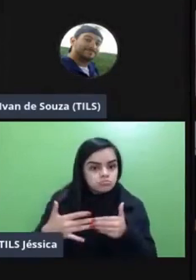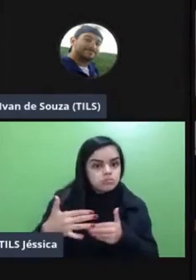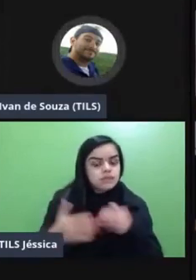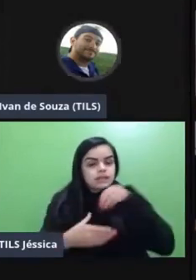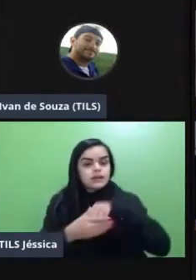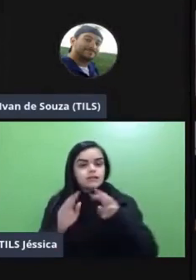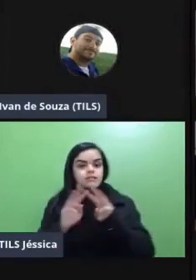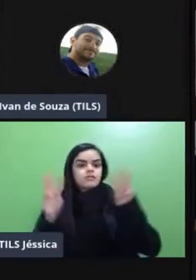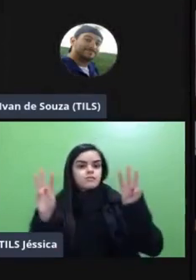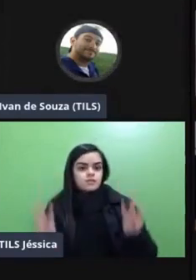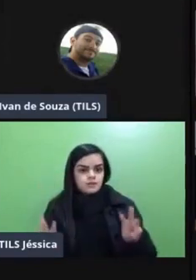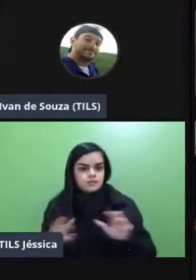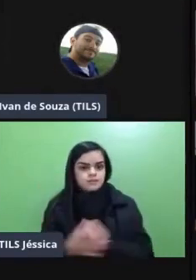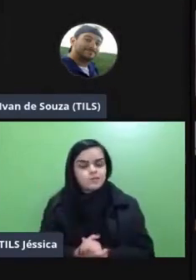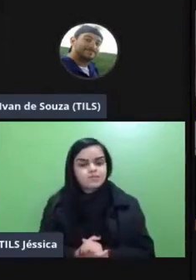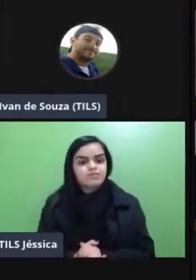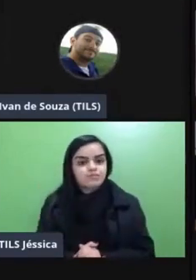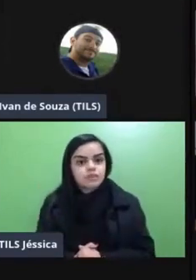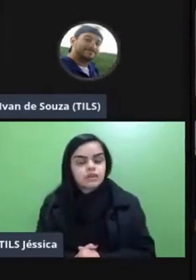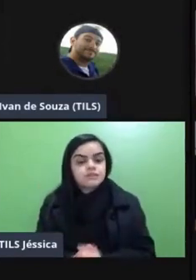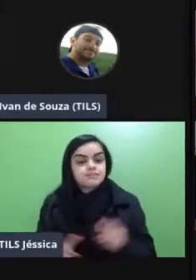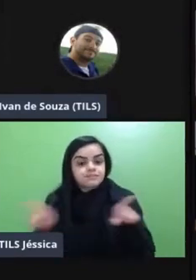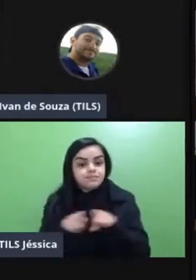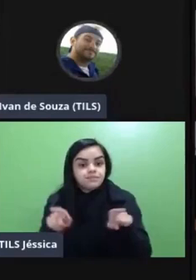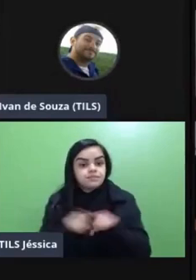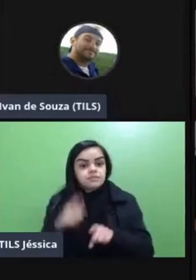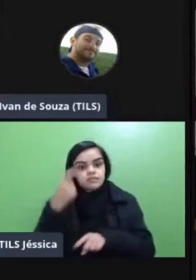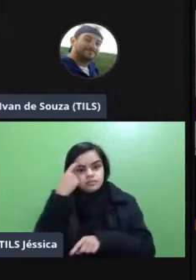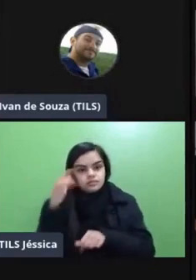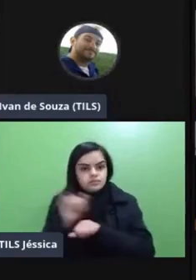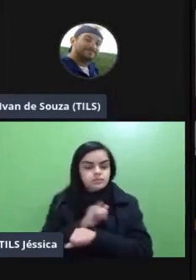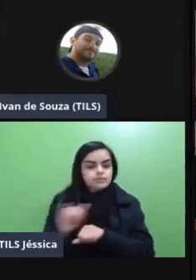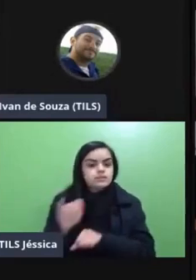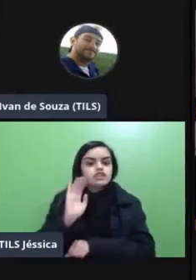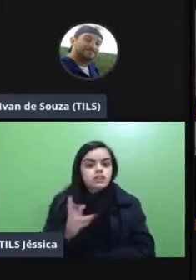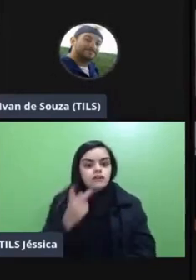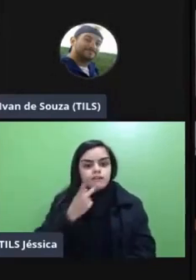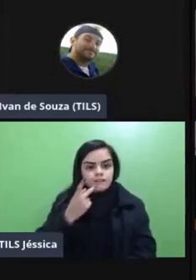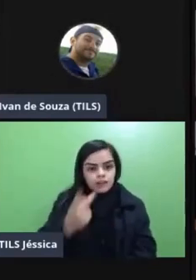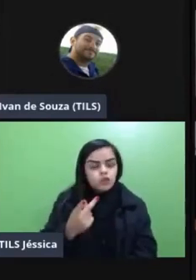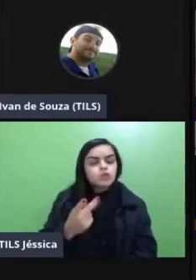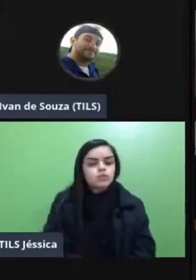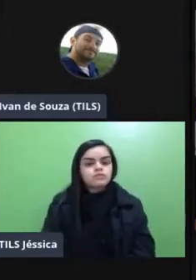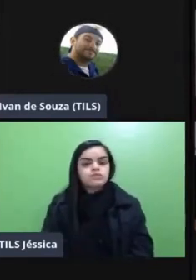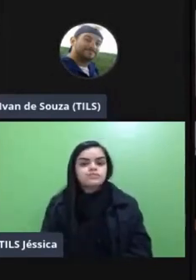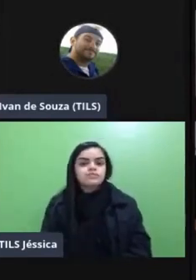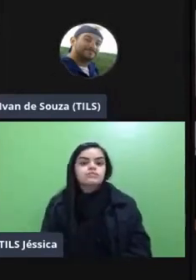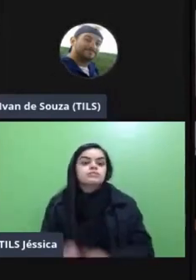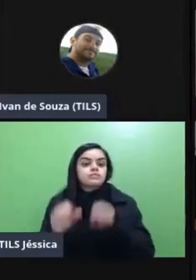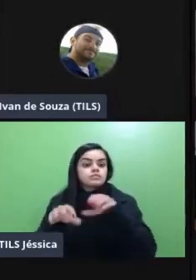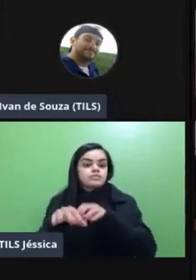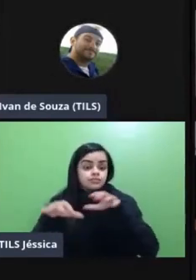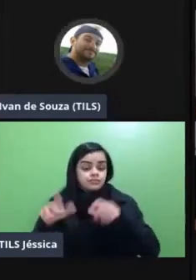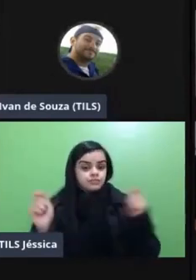virtual além disso pensando aí em algumas estratégias como a Natália também comentou que no ensino híbrido também é